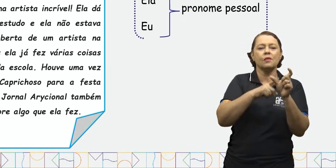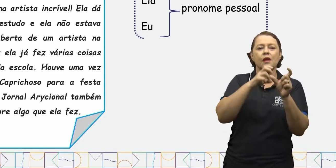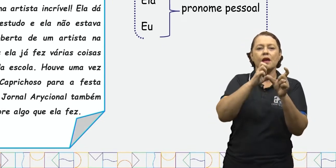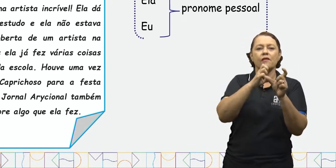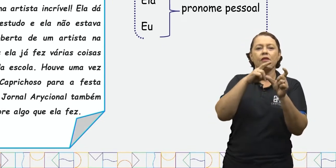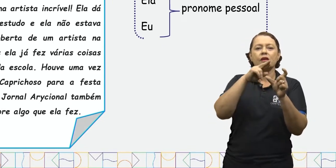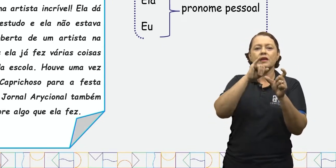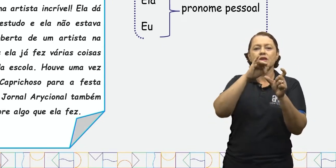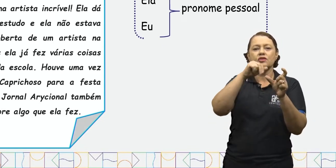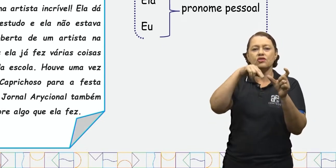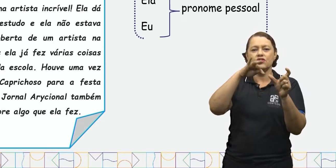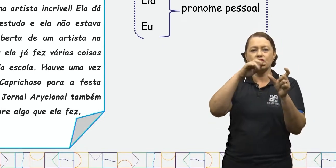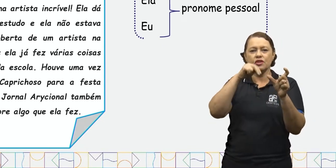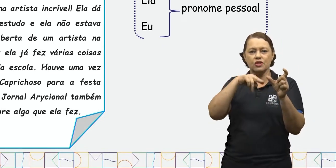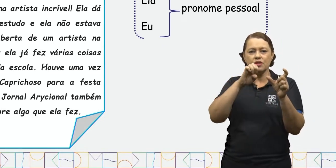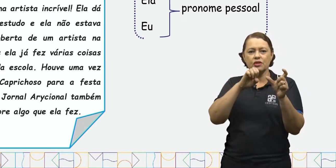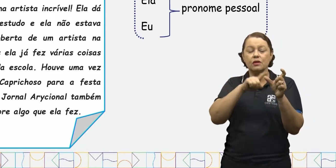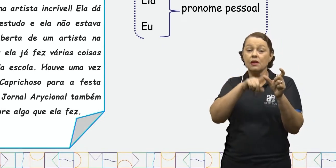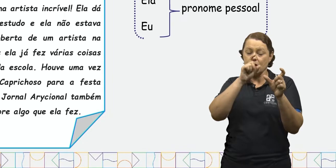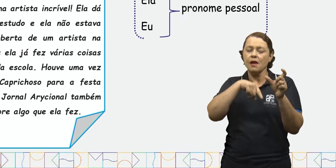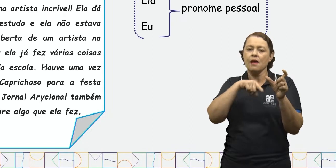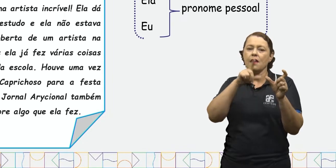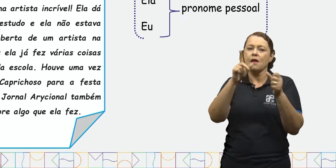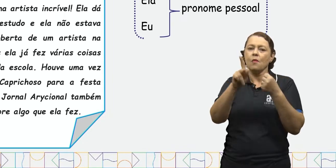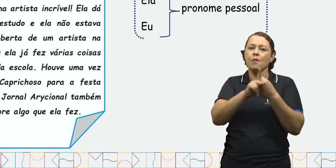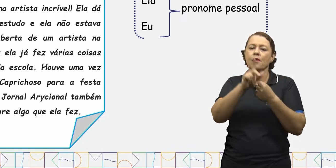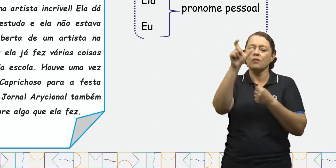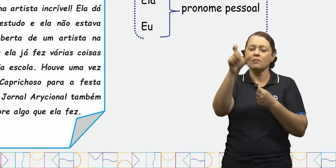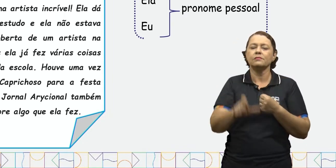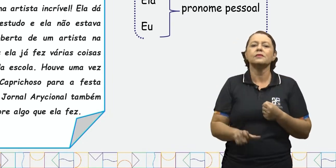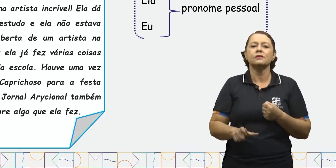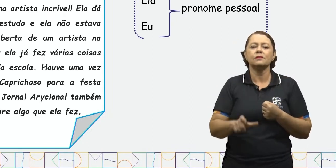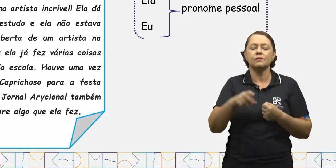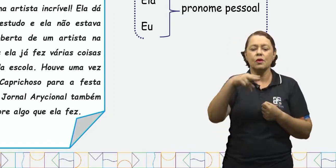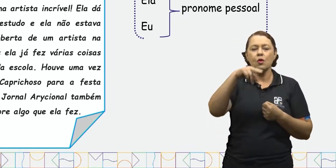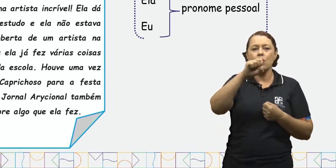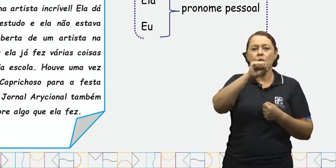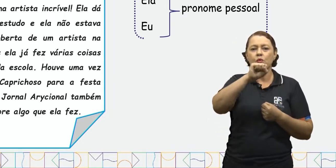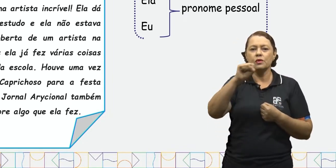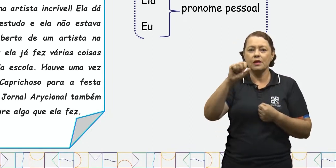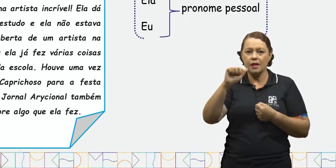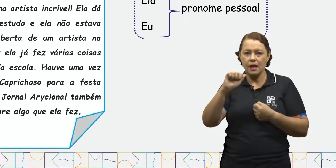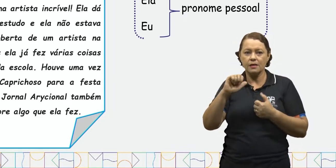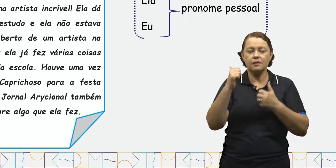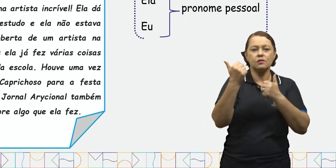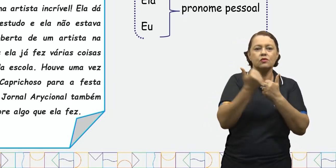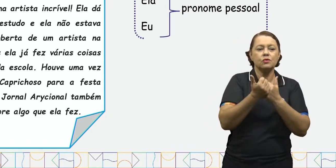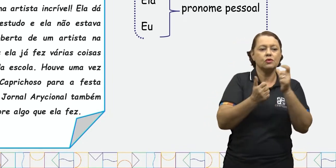Cristine, é um pronome pessoal. O pronome nessa, que substitui as palavras notícia do Célio, é